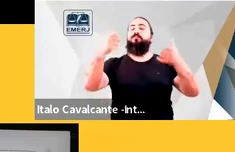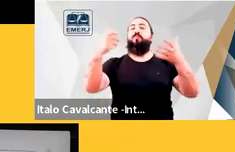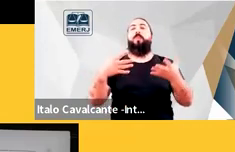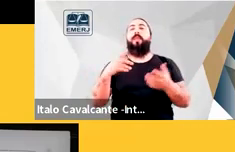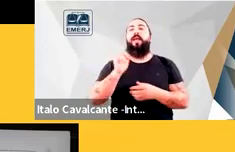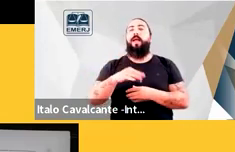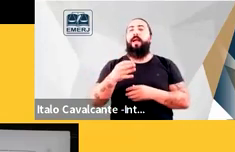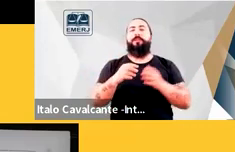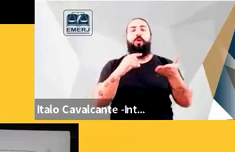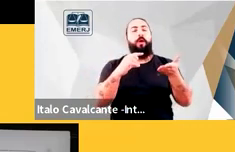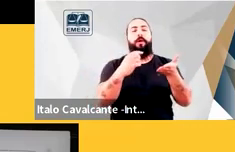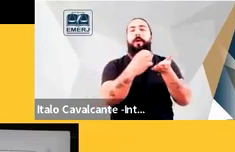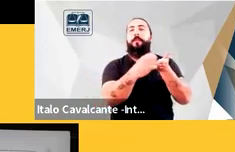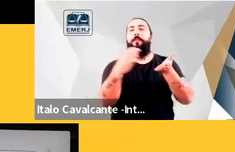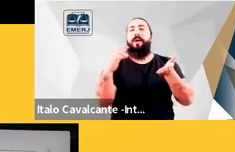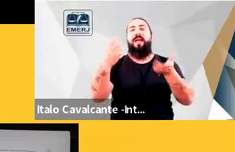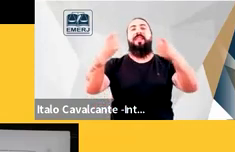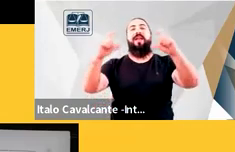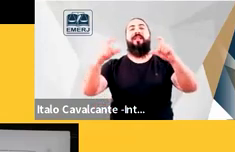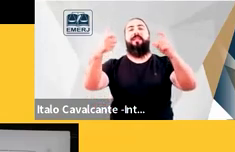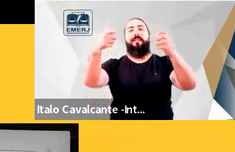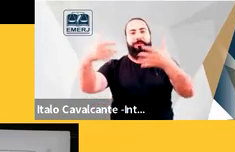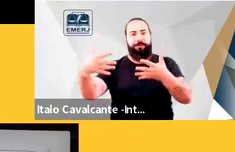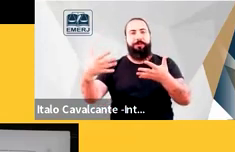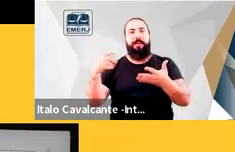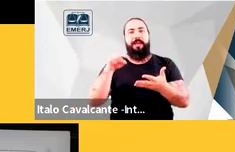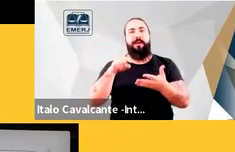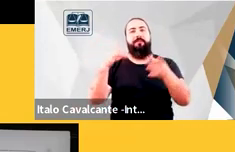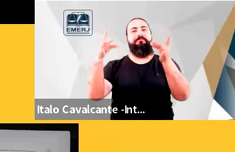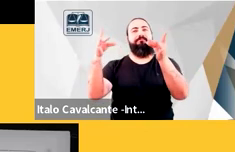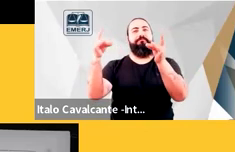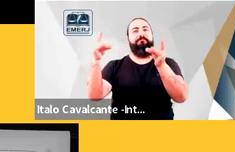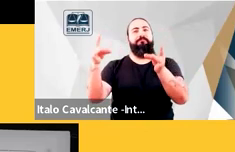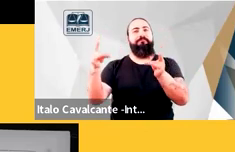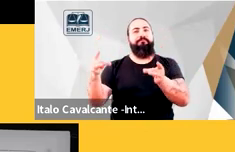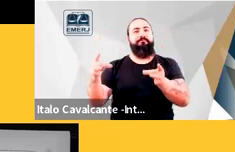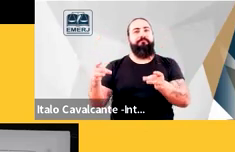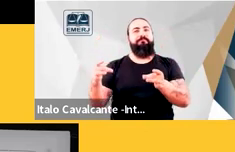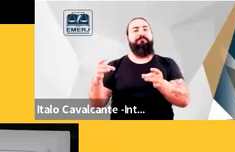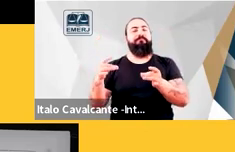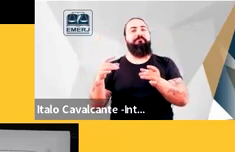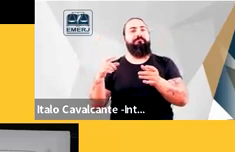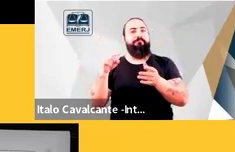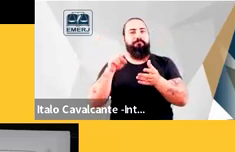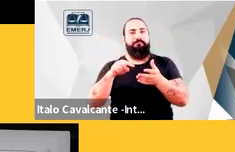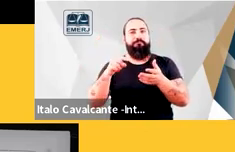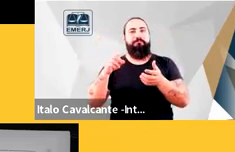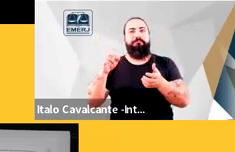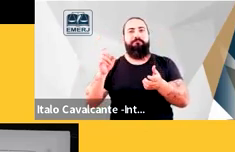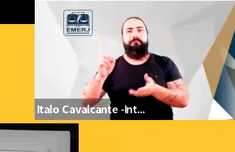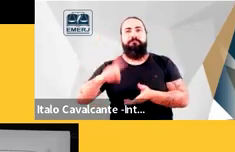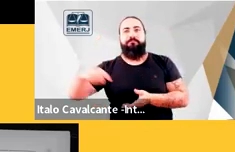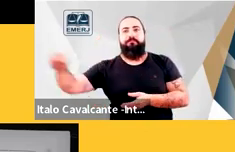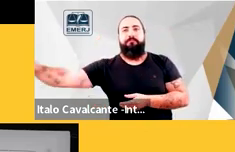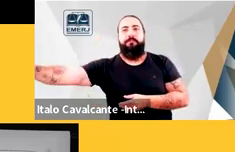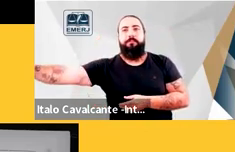de um pedaço da descrição do do do do do Selim sobre o Tobias